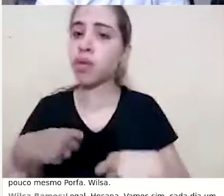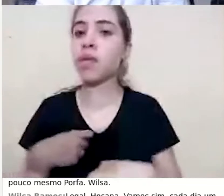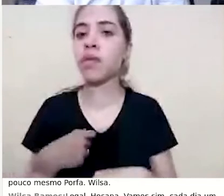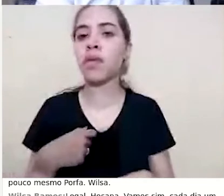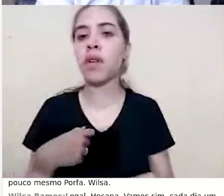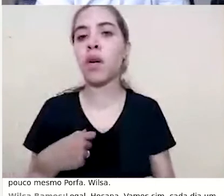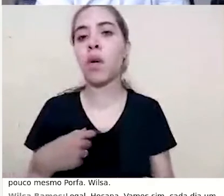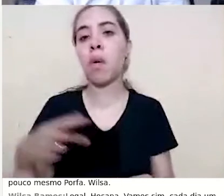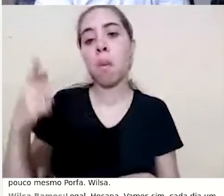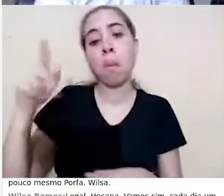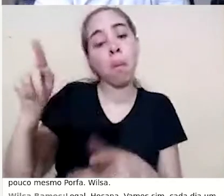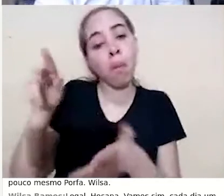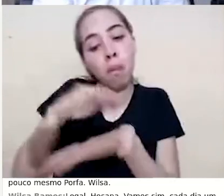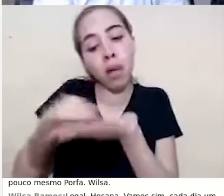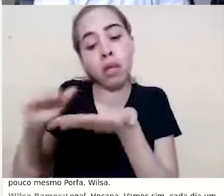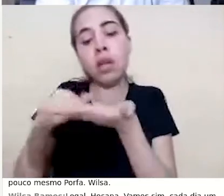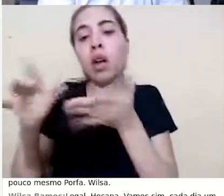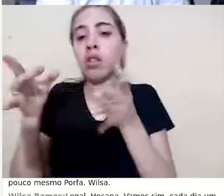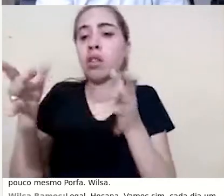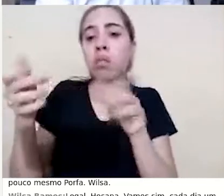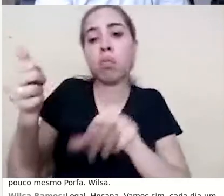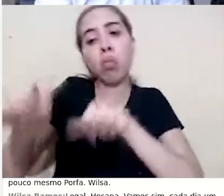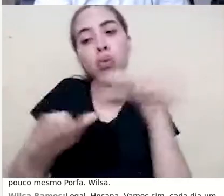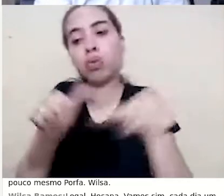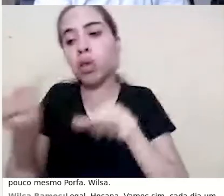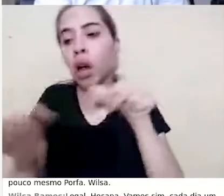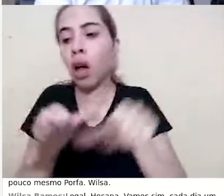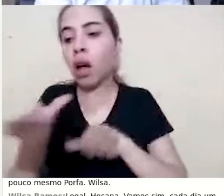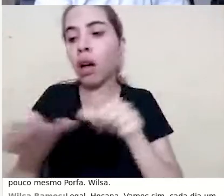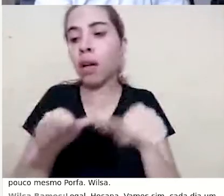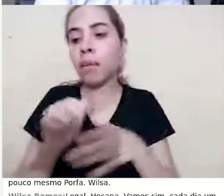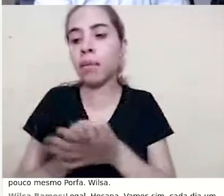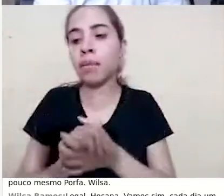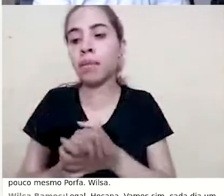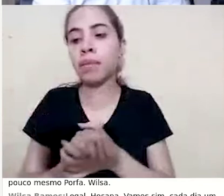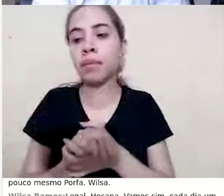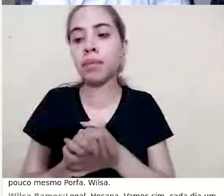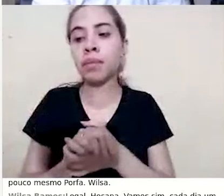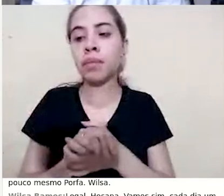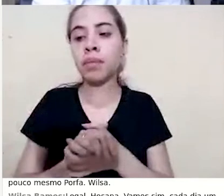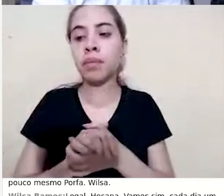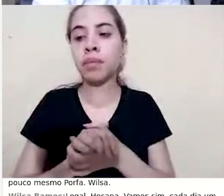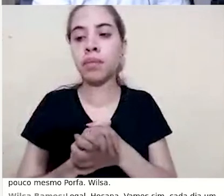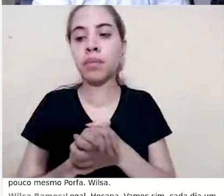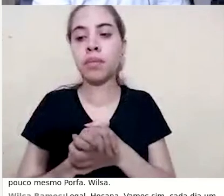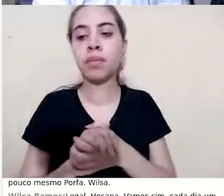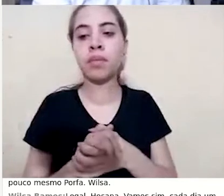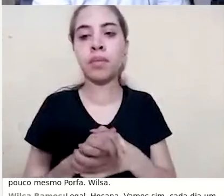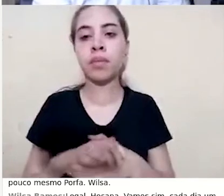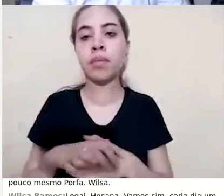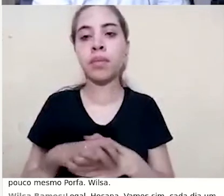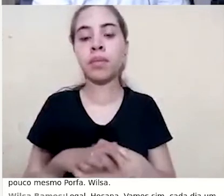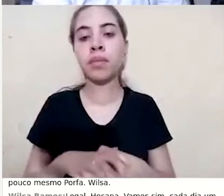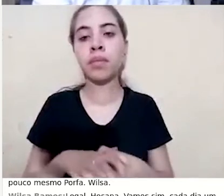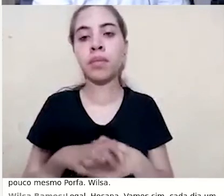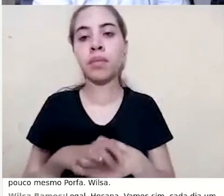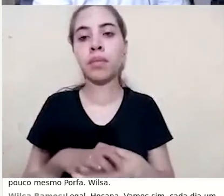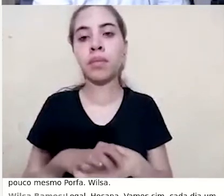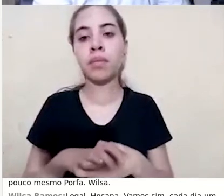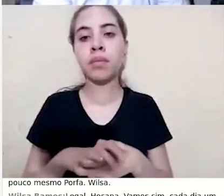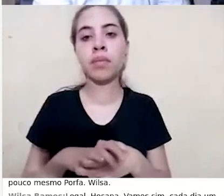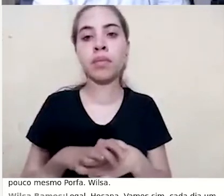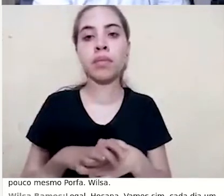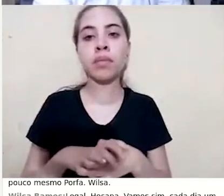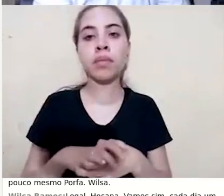proposta desta semana